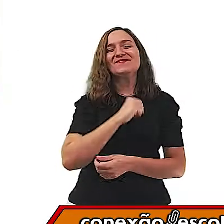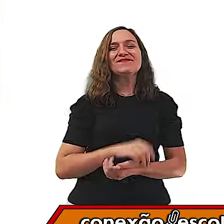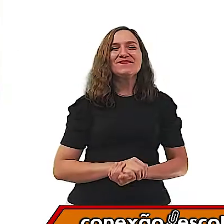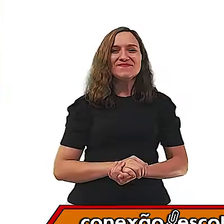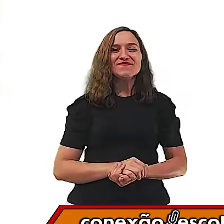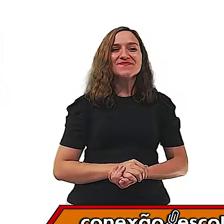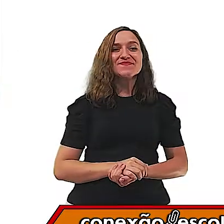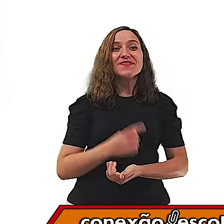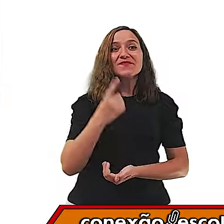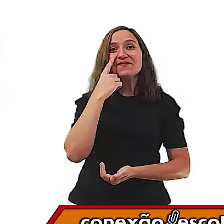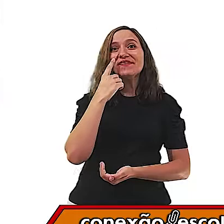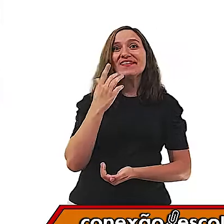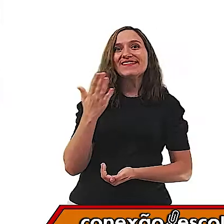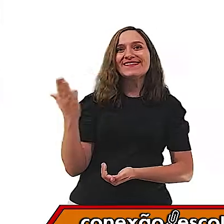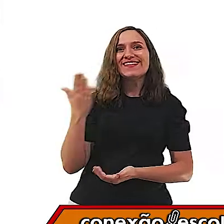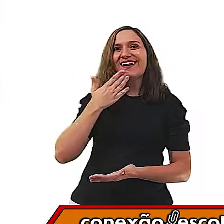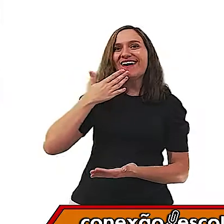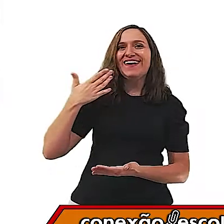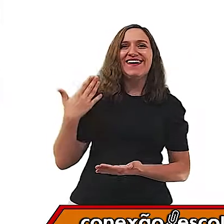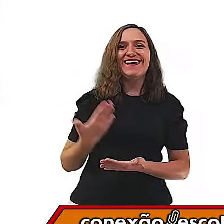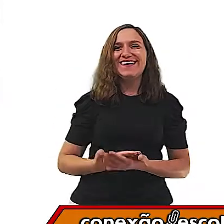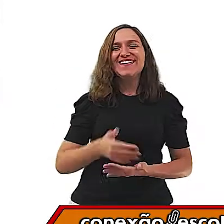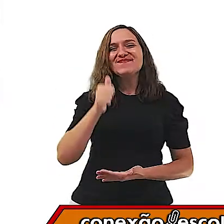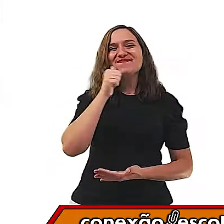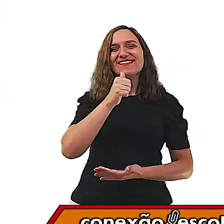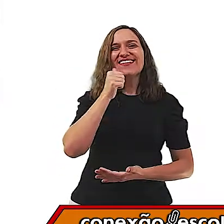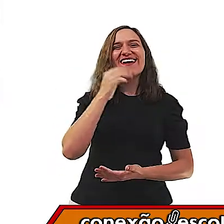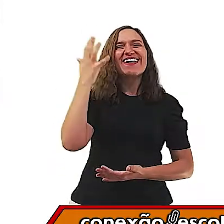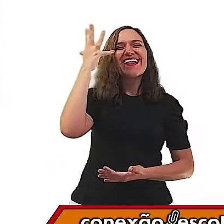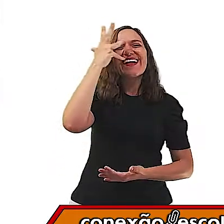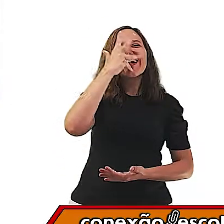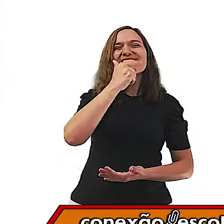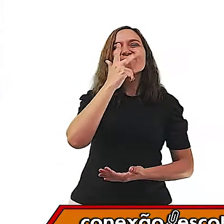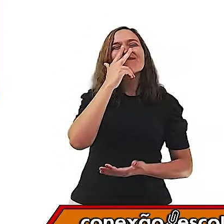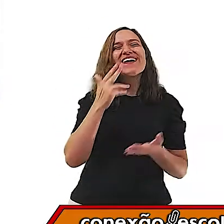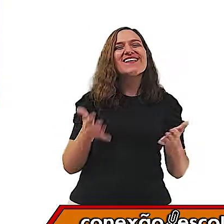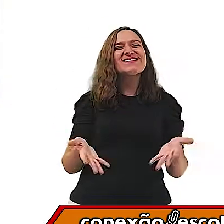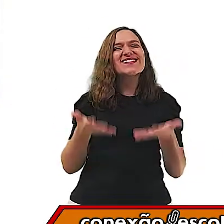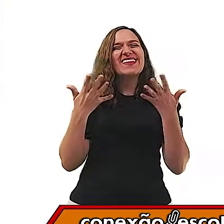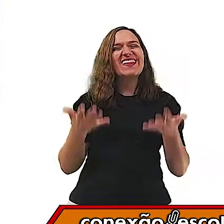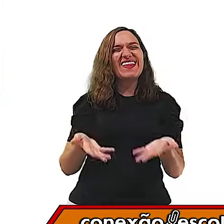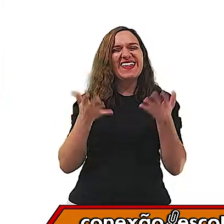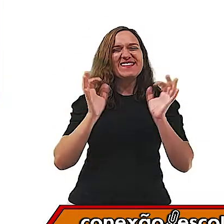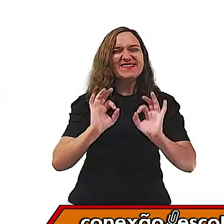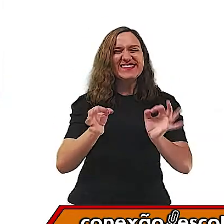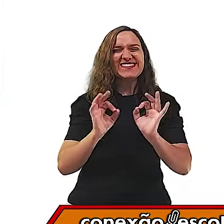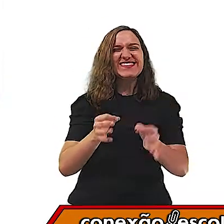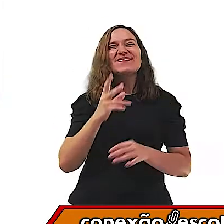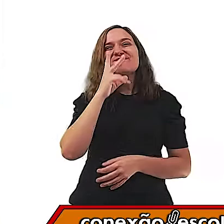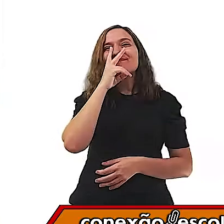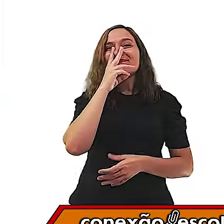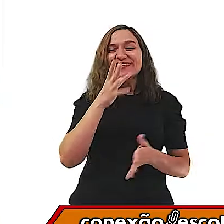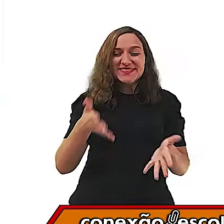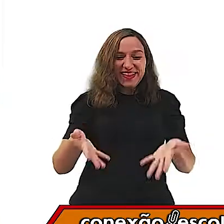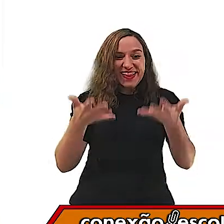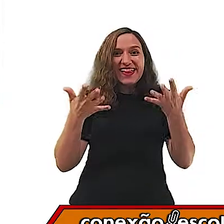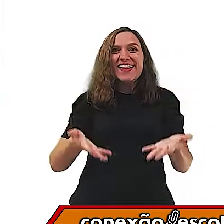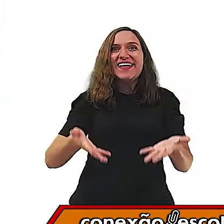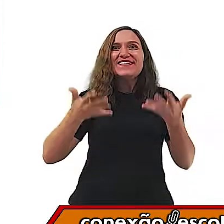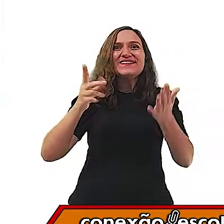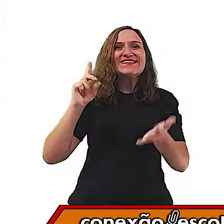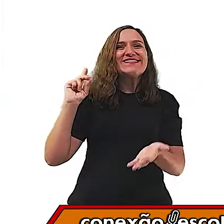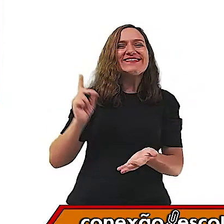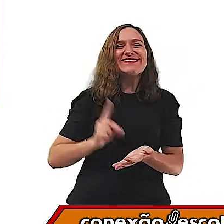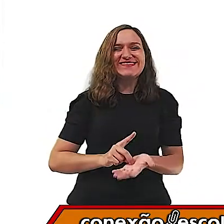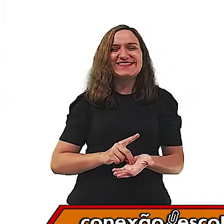Olha, gente, essa dançarina. Ela parece tão leve. Parece que está flutuando no ar.